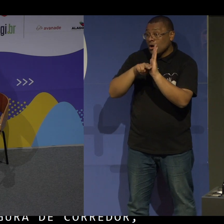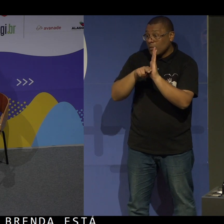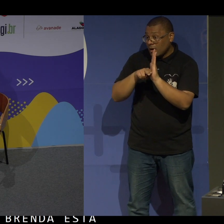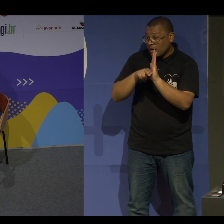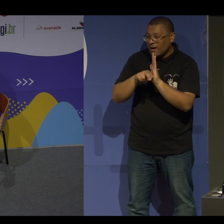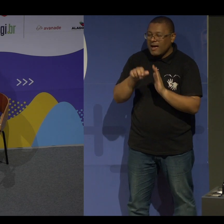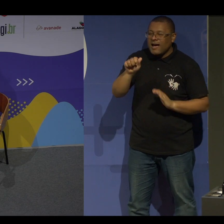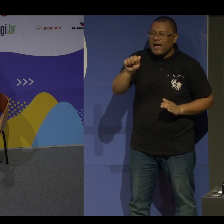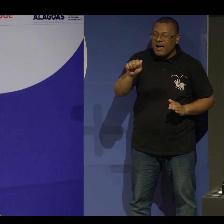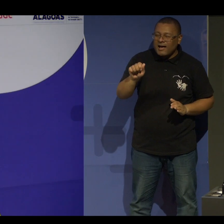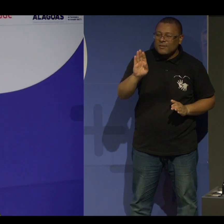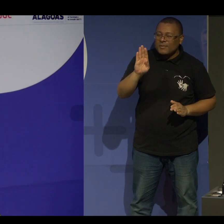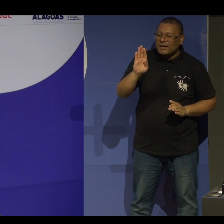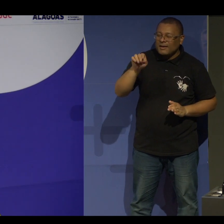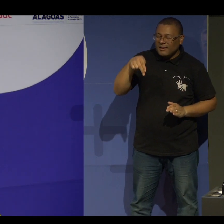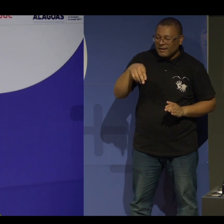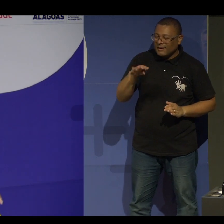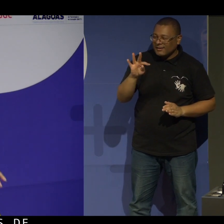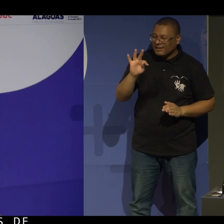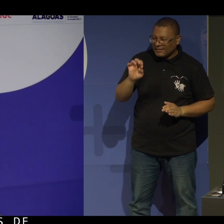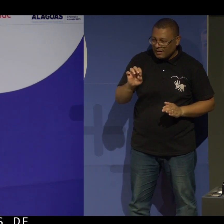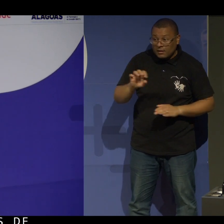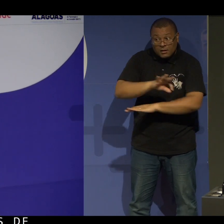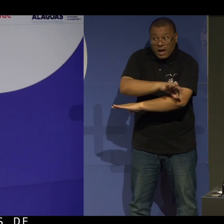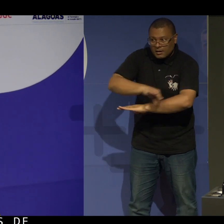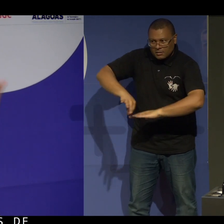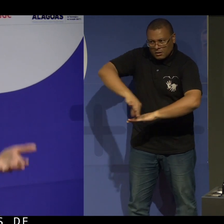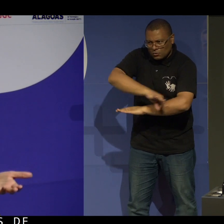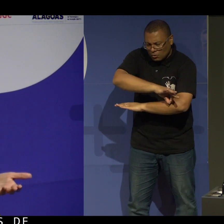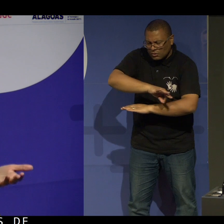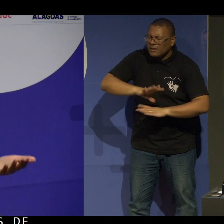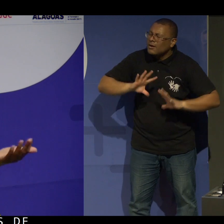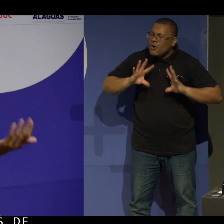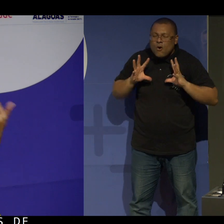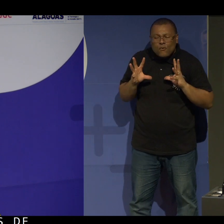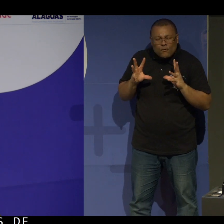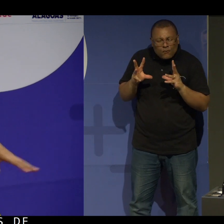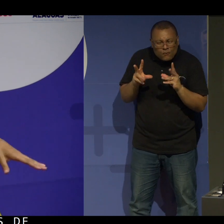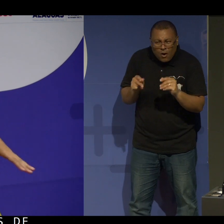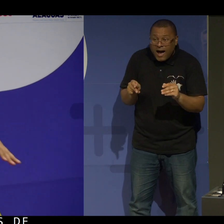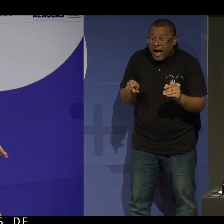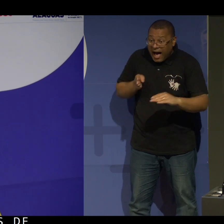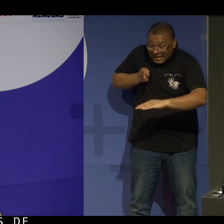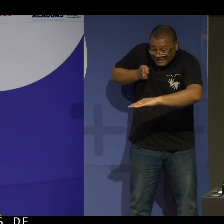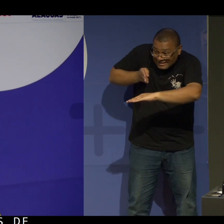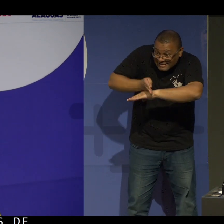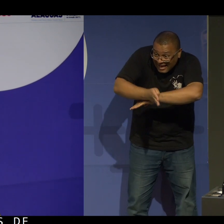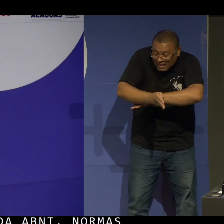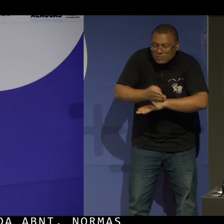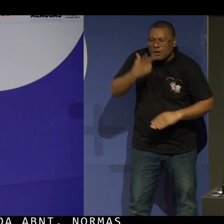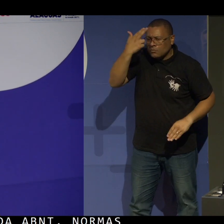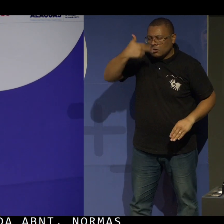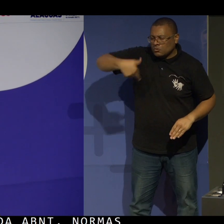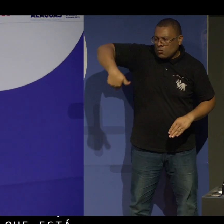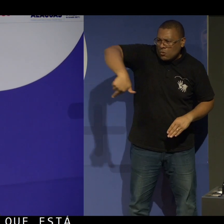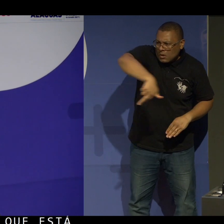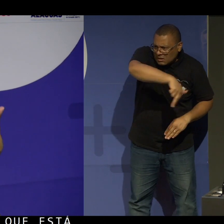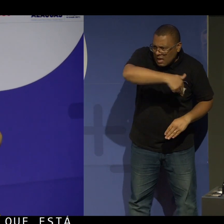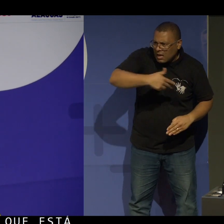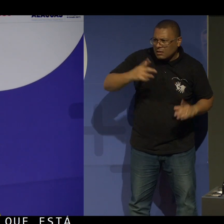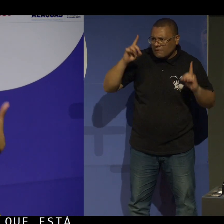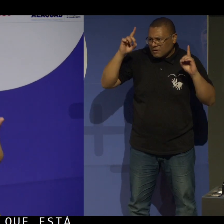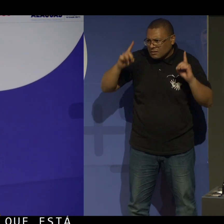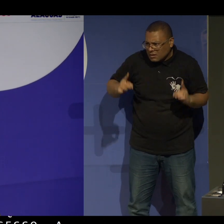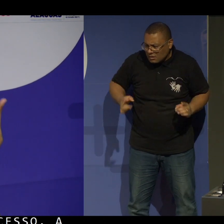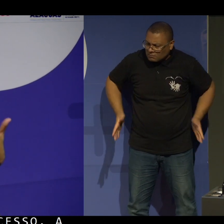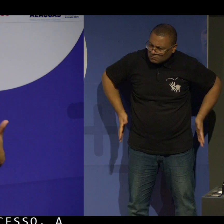que são normas arquitetônicas. Então, o que está relacionado ao acesso à circulação das pessoas com deficiência